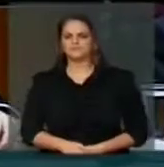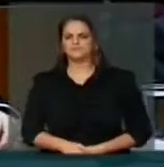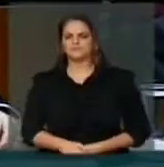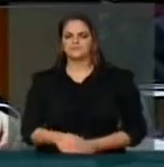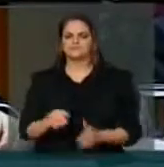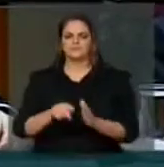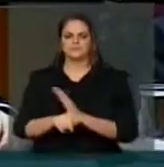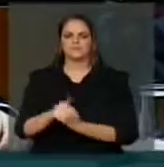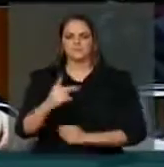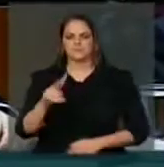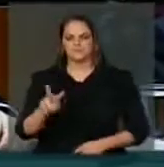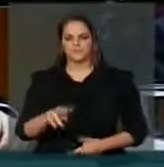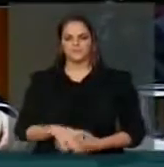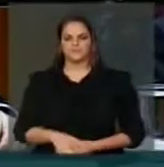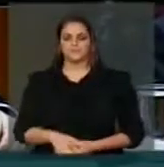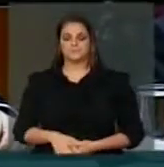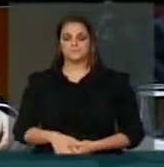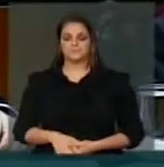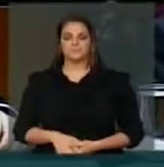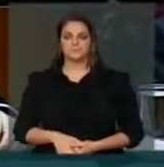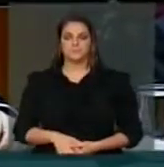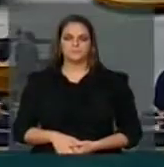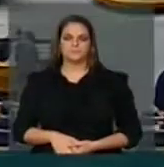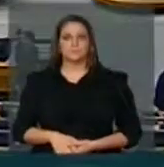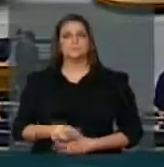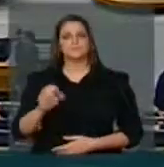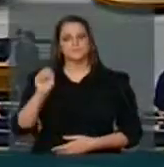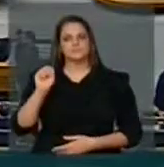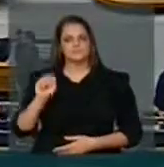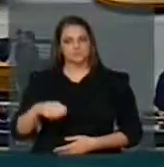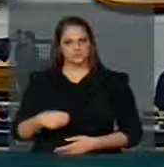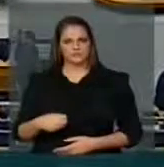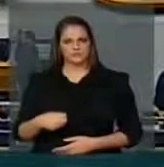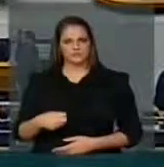Senhor presidente, quanto à admissibilidade, o PV vota sim.